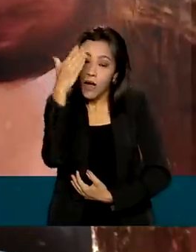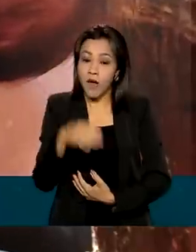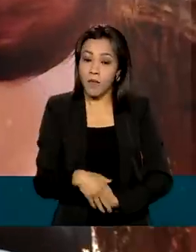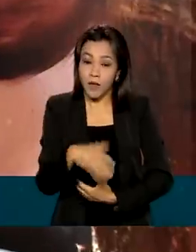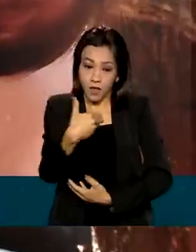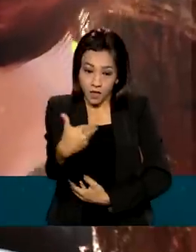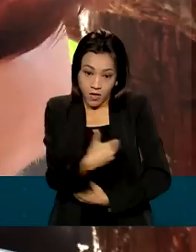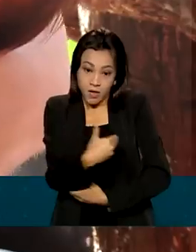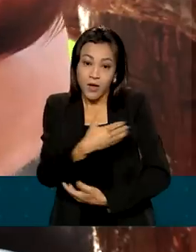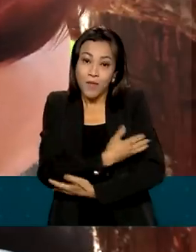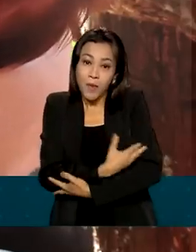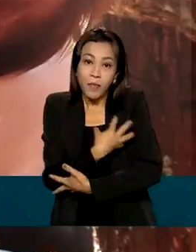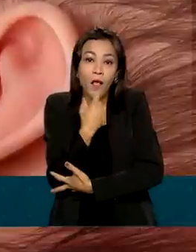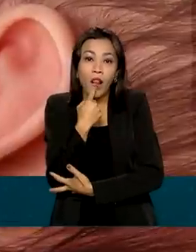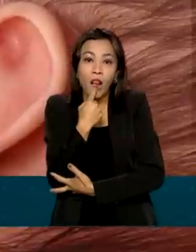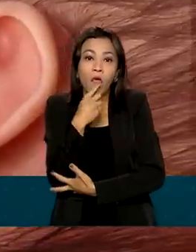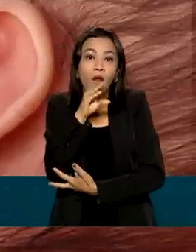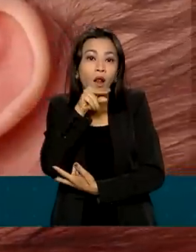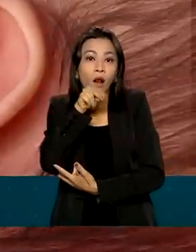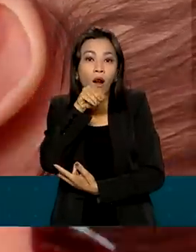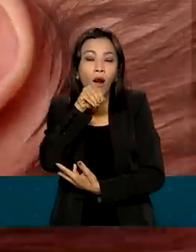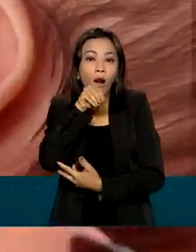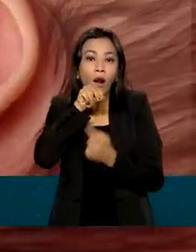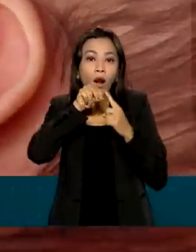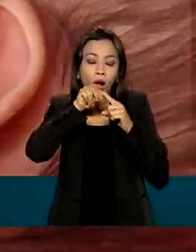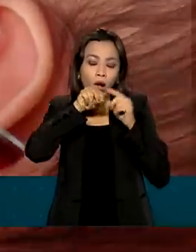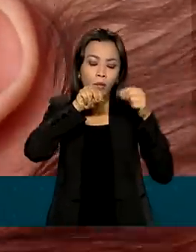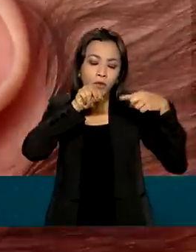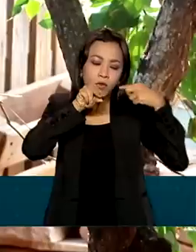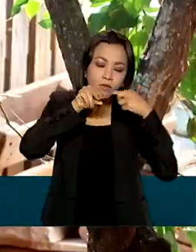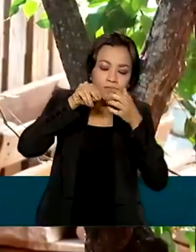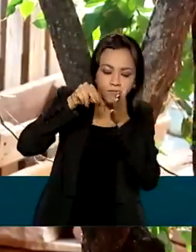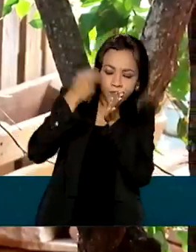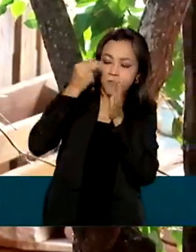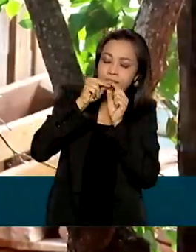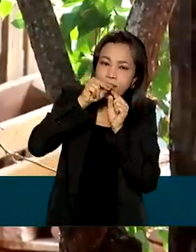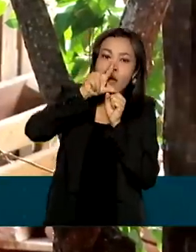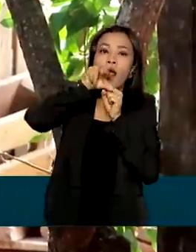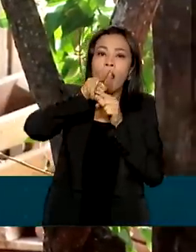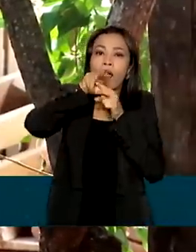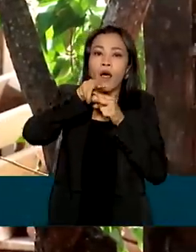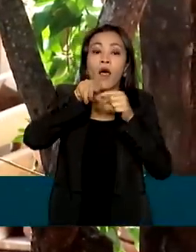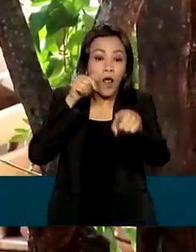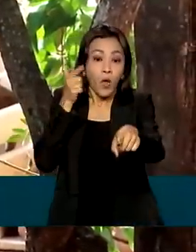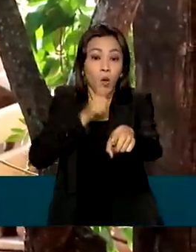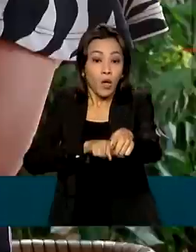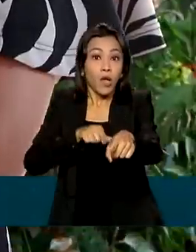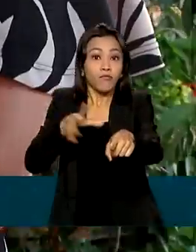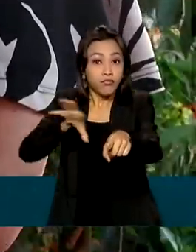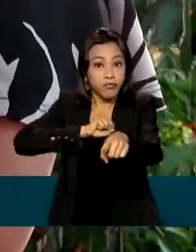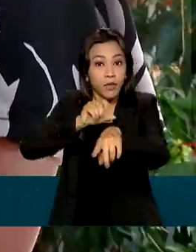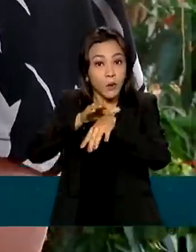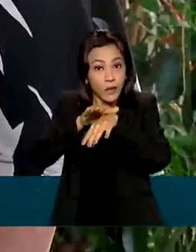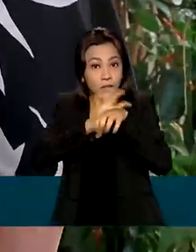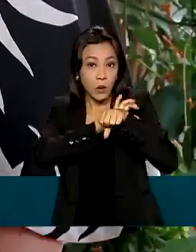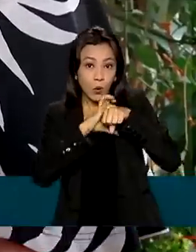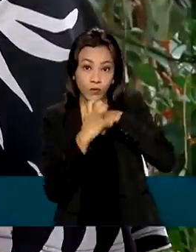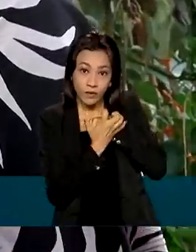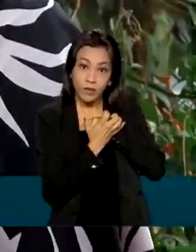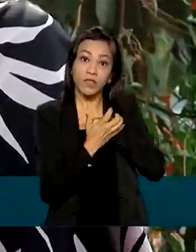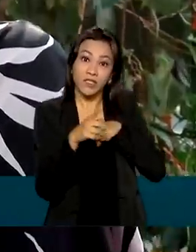Pedro nasceu com a linguinha presa e precisou passar por uma cirurgia. Ela contraiu o Covid após o parto e teve algumas